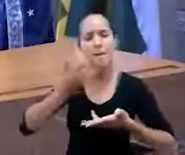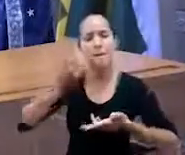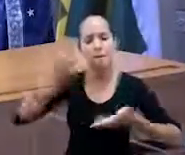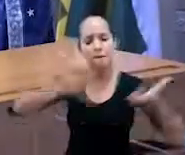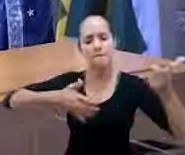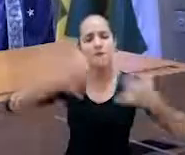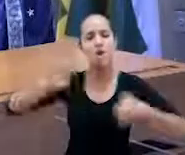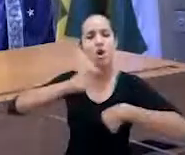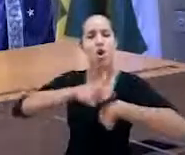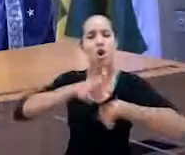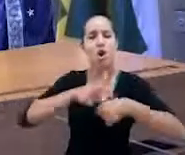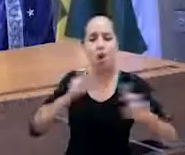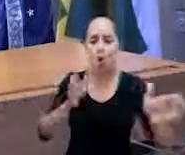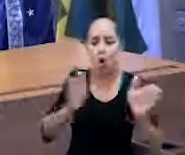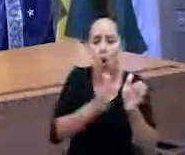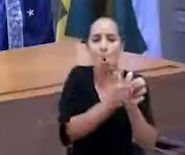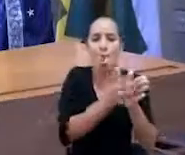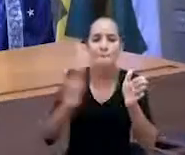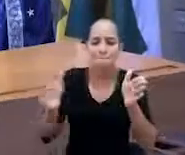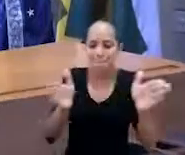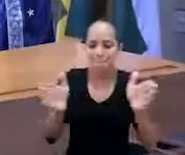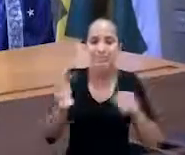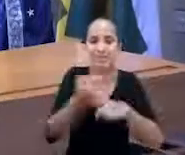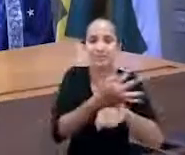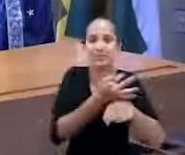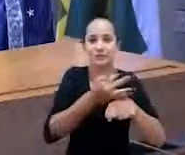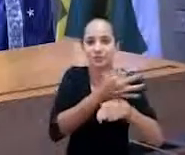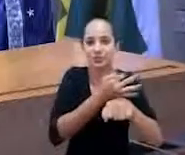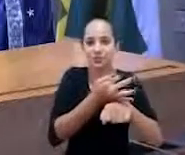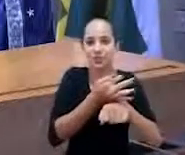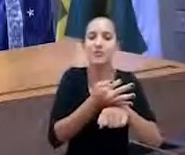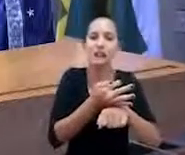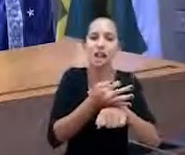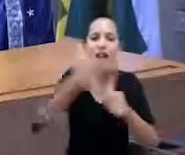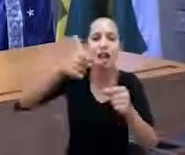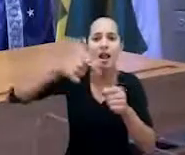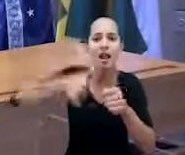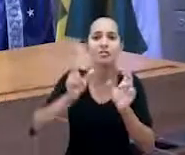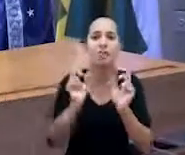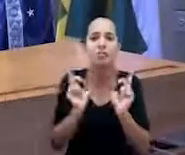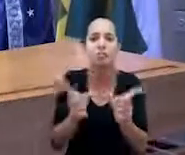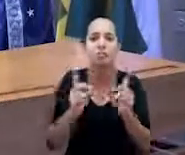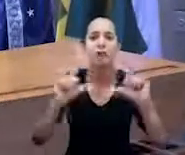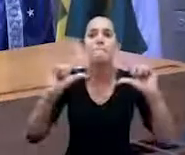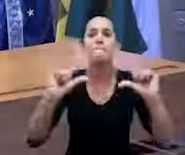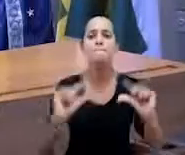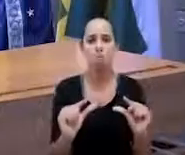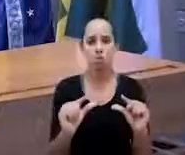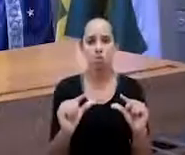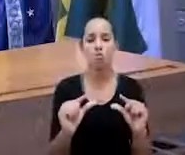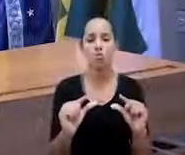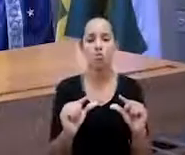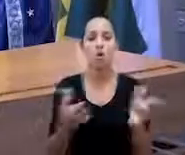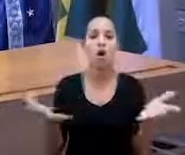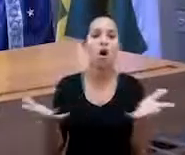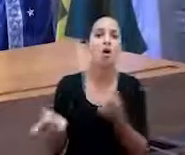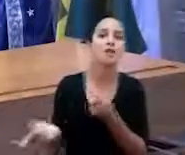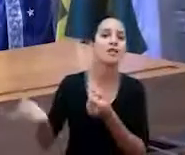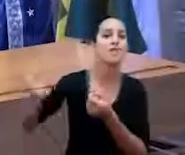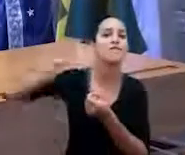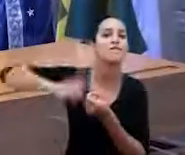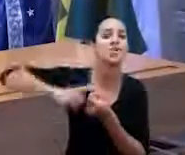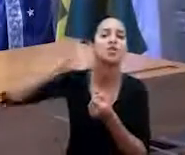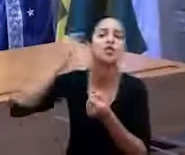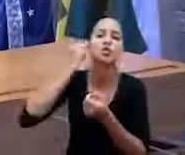férias tinham vendido pouco e que agora estavam voltando do recesso escolar, estavam vendendo